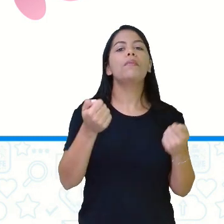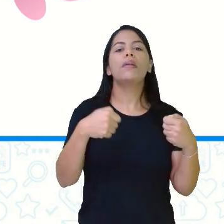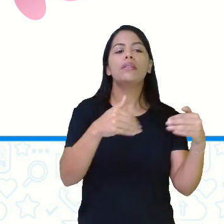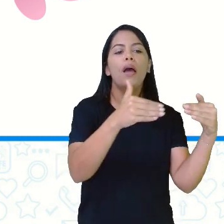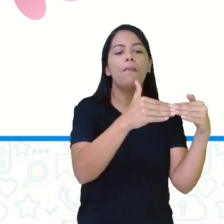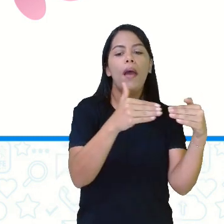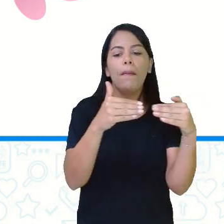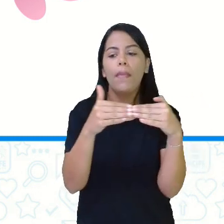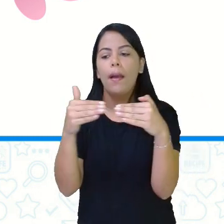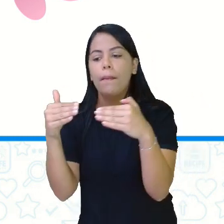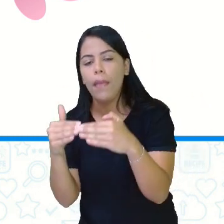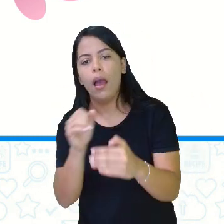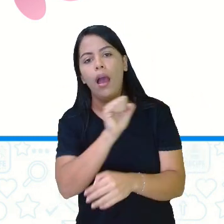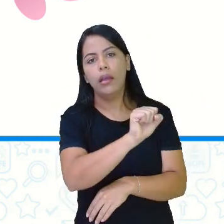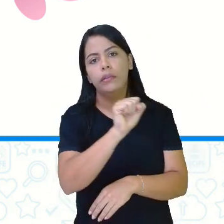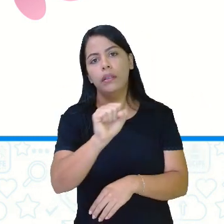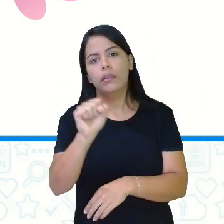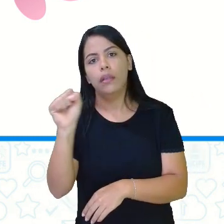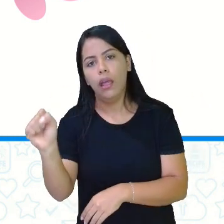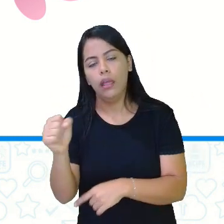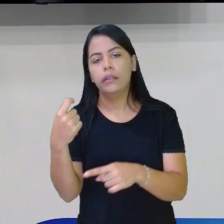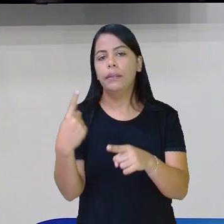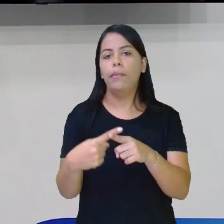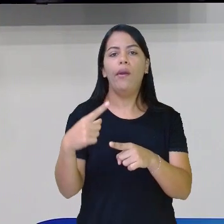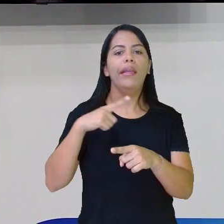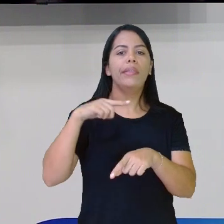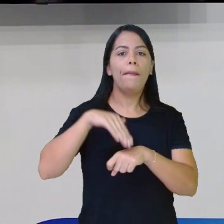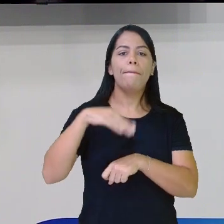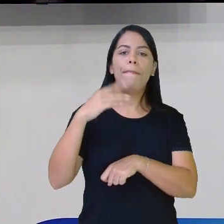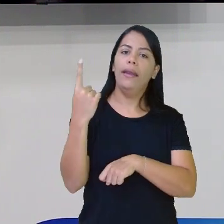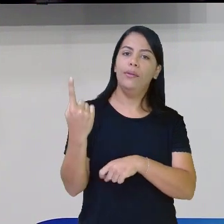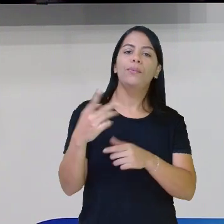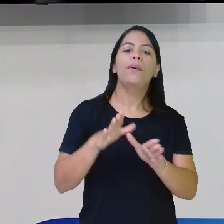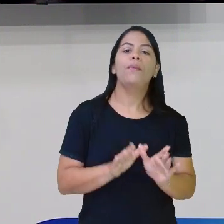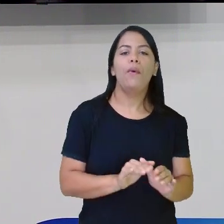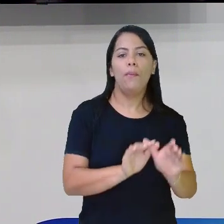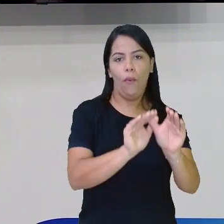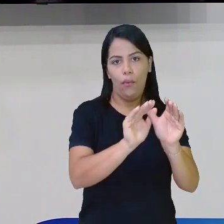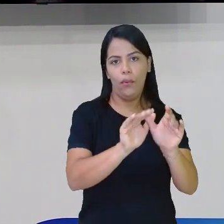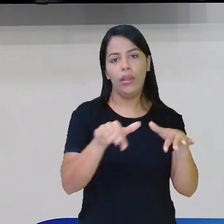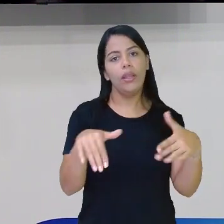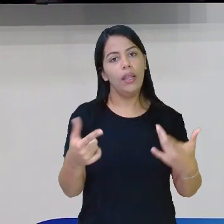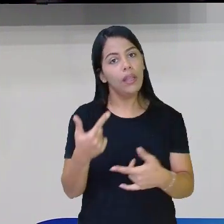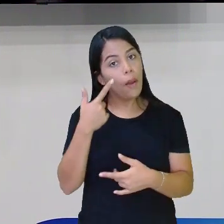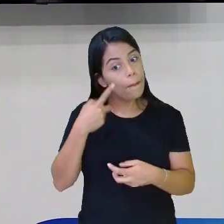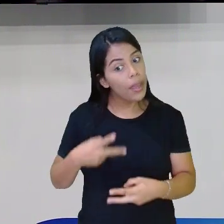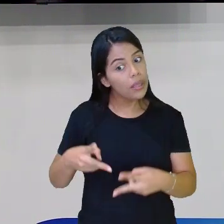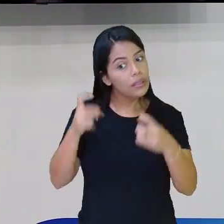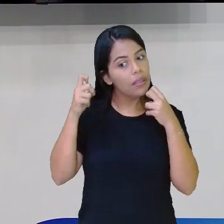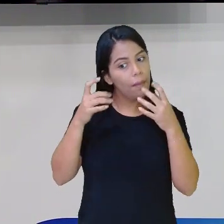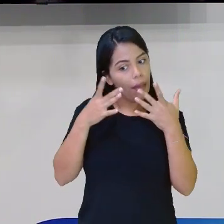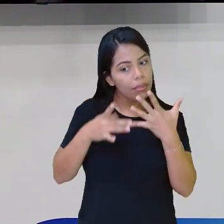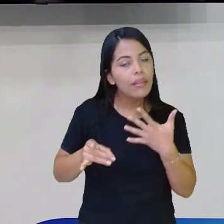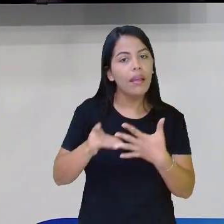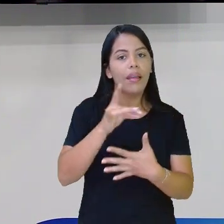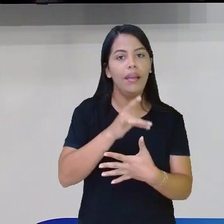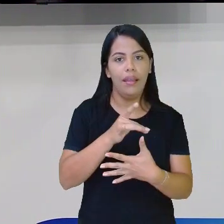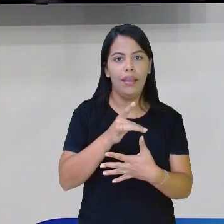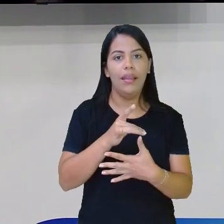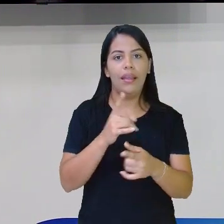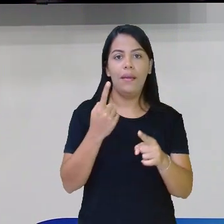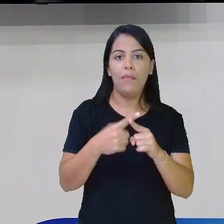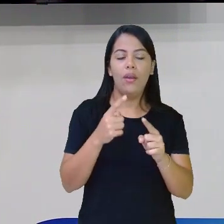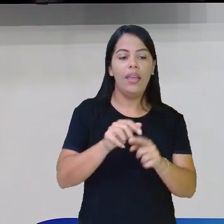Também está no plural. Por quê? Porque tem mais de uma borboleta. Então, observe esse detalhe. As é um